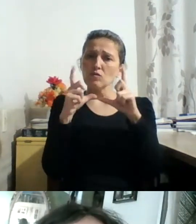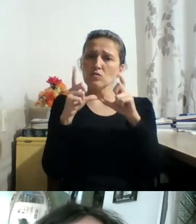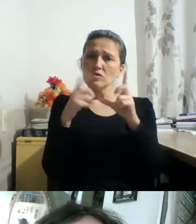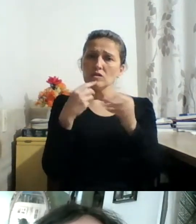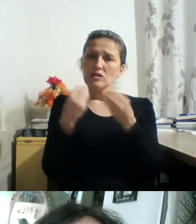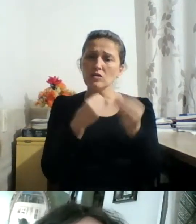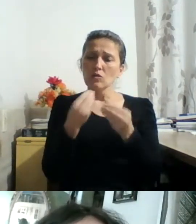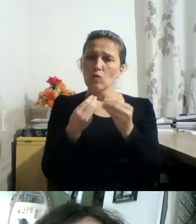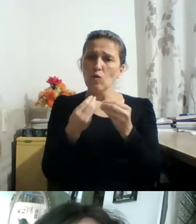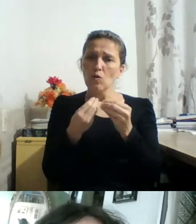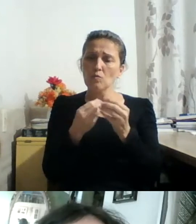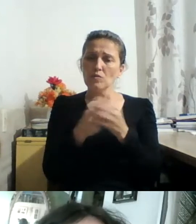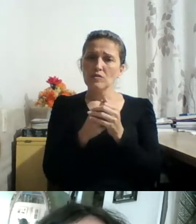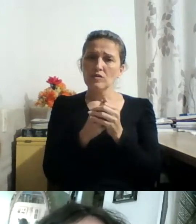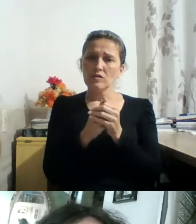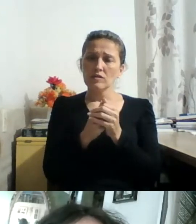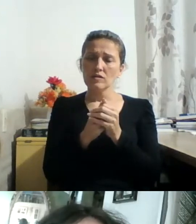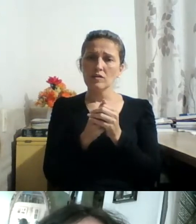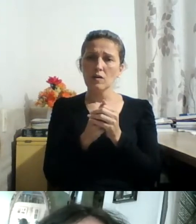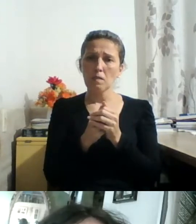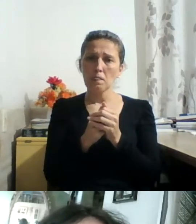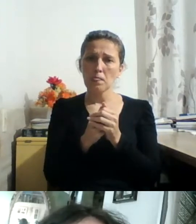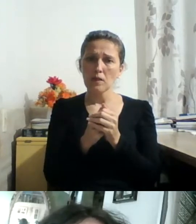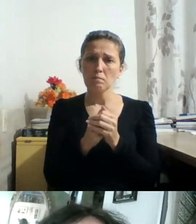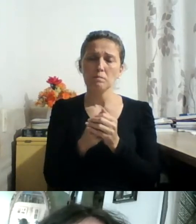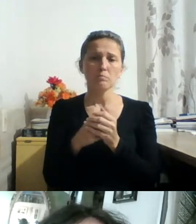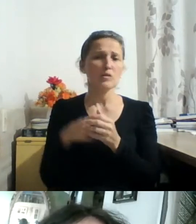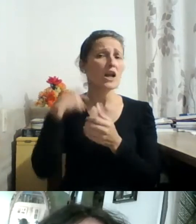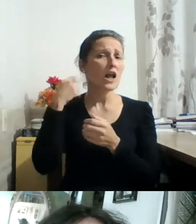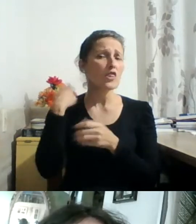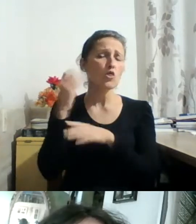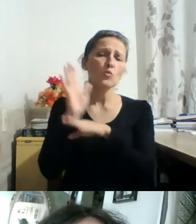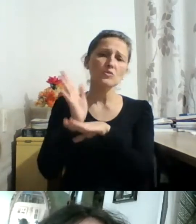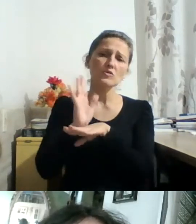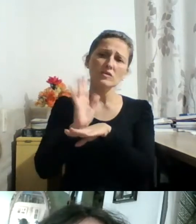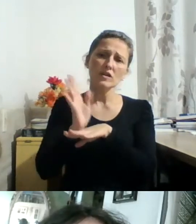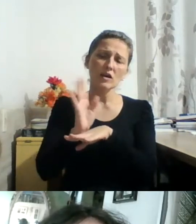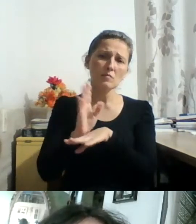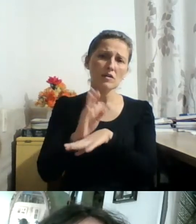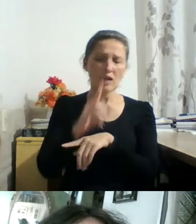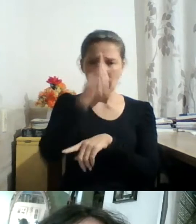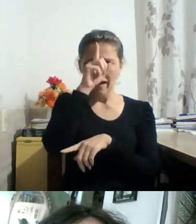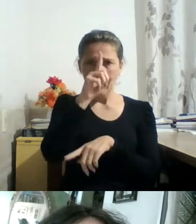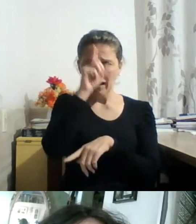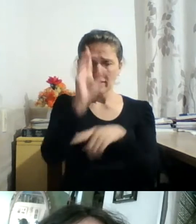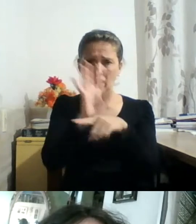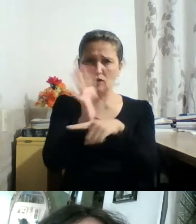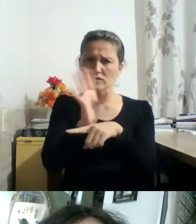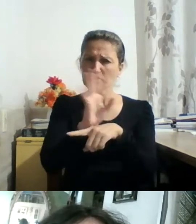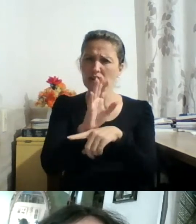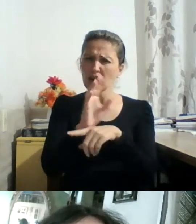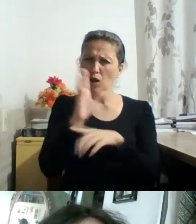através da literatura, do teatro, do cinema. a ideia do cinema está muito forte ainda no Viagem para o